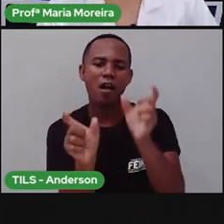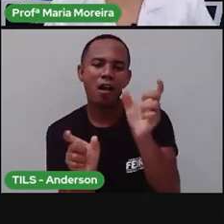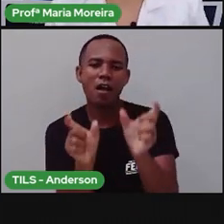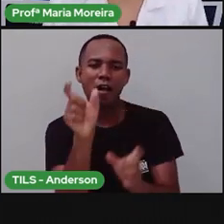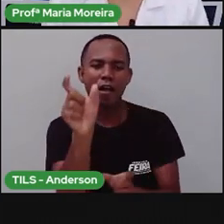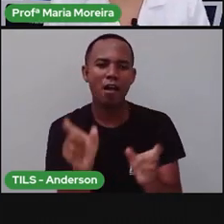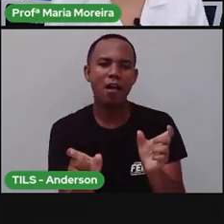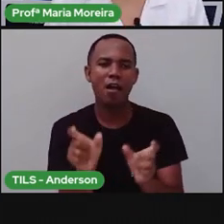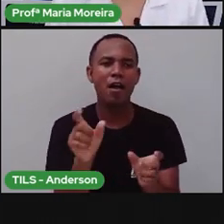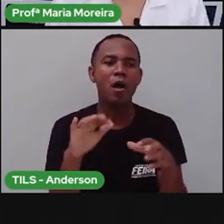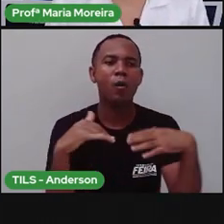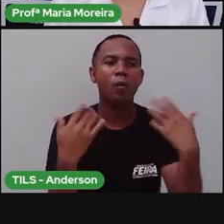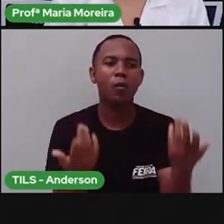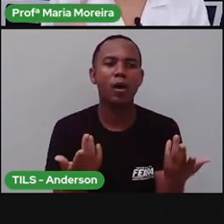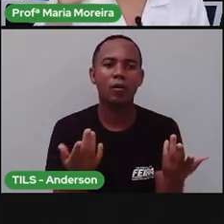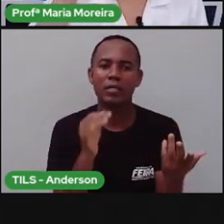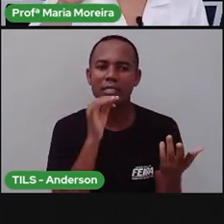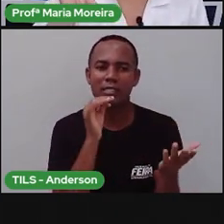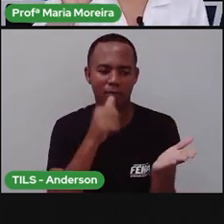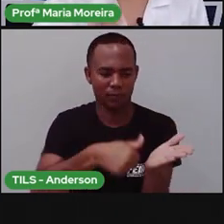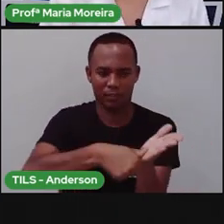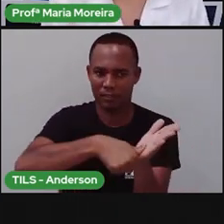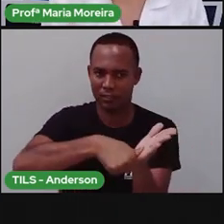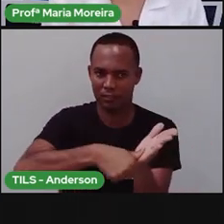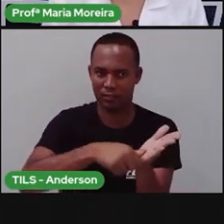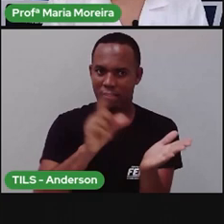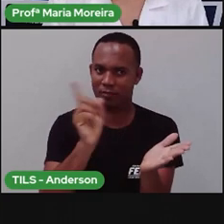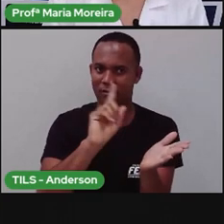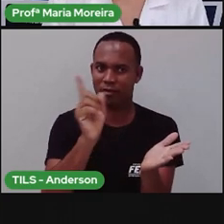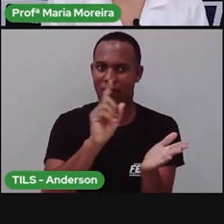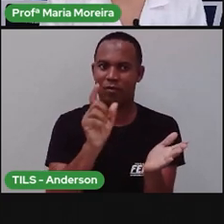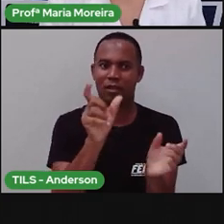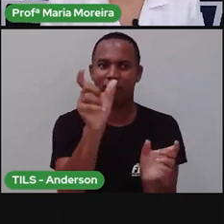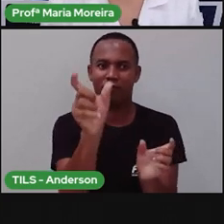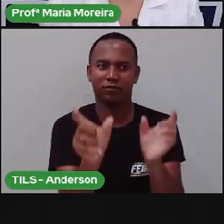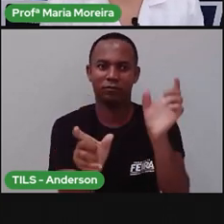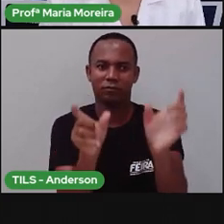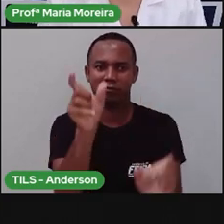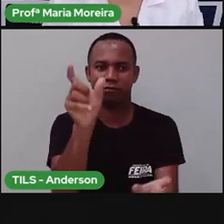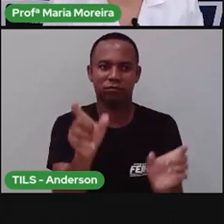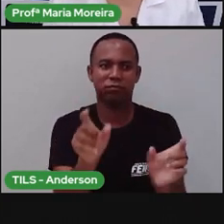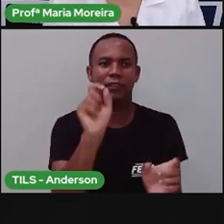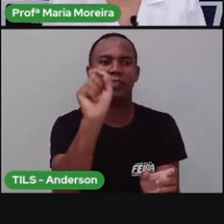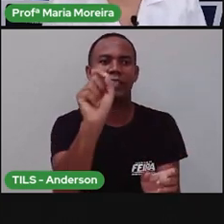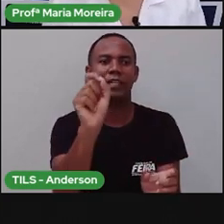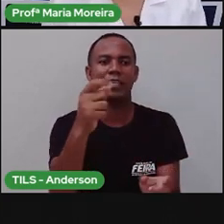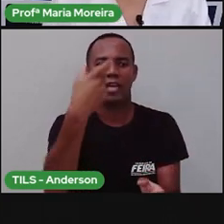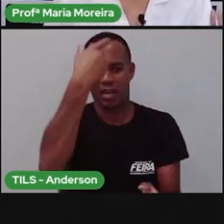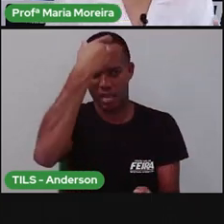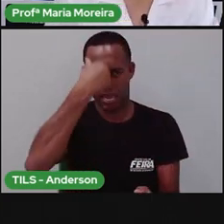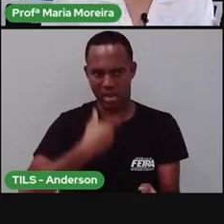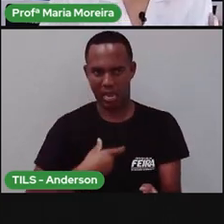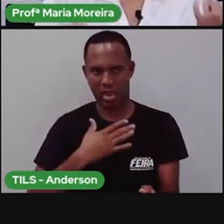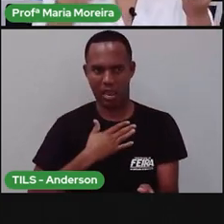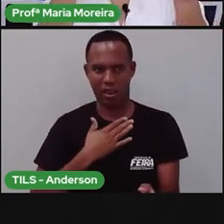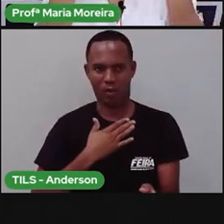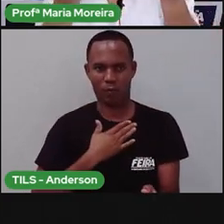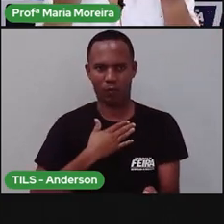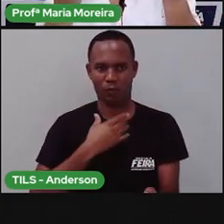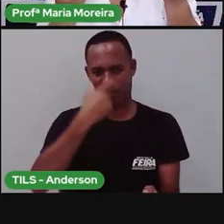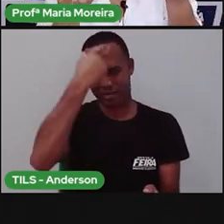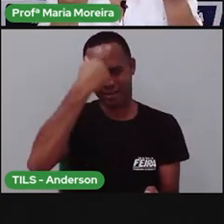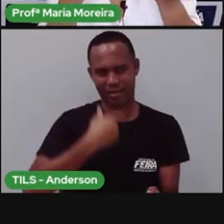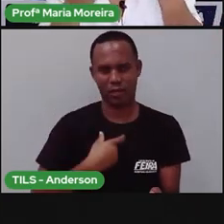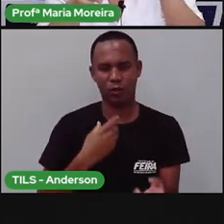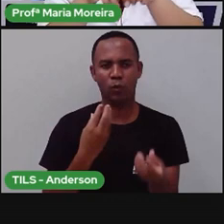E quando a PRO fala de identidade, ela não está falando daquele documento de RG. Ela está falando de quem você é. A nossa memória e a